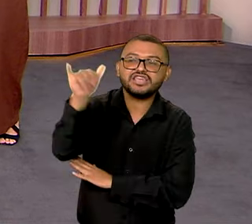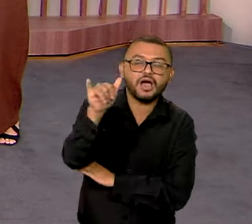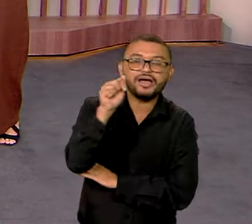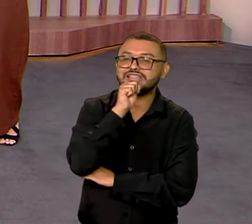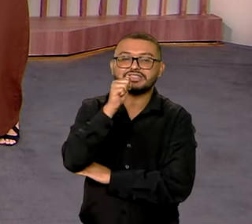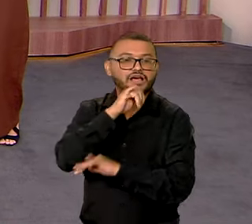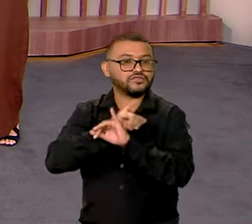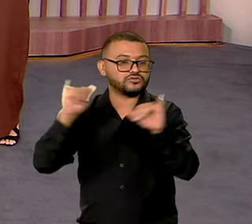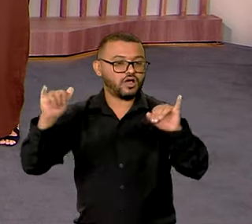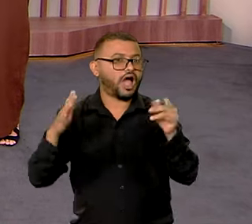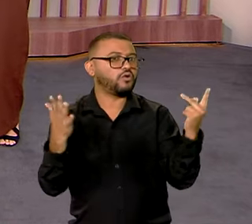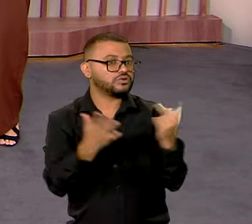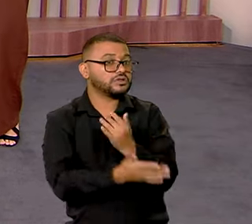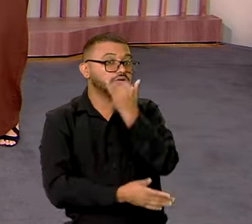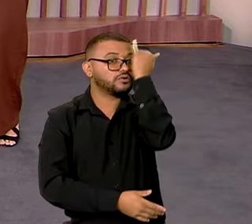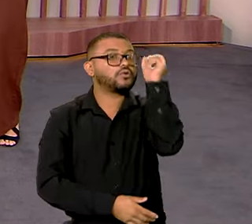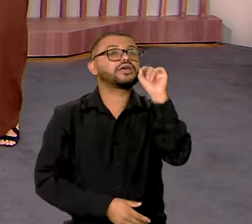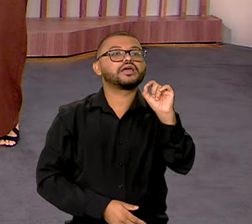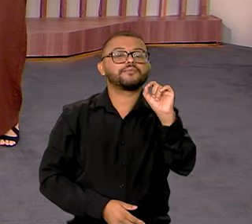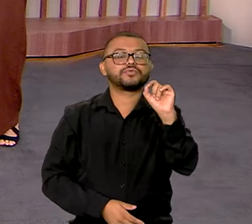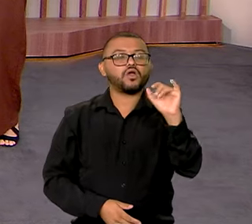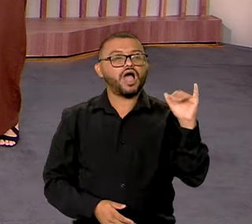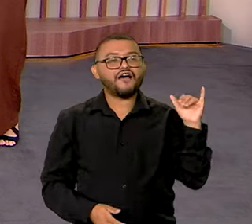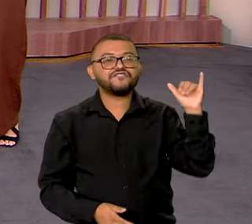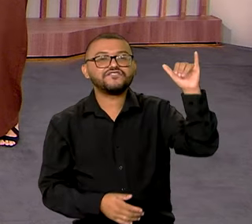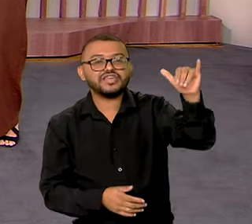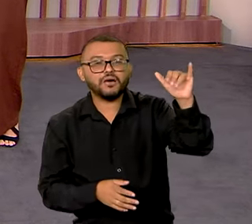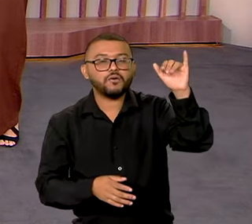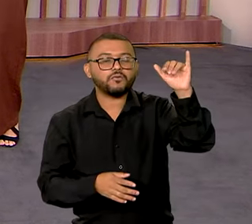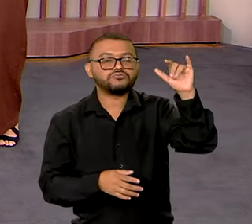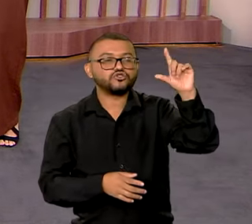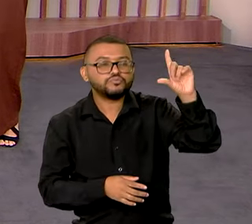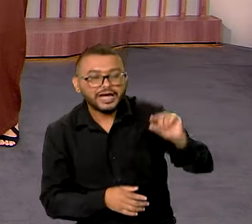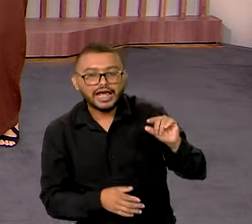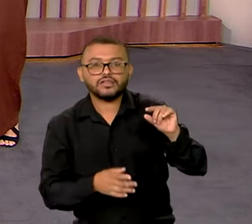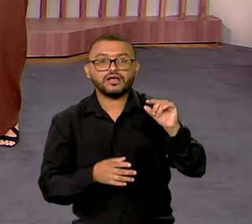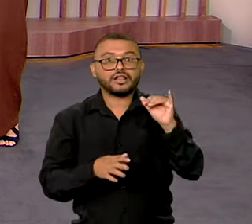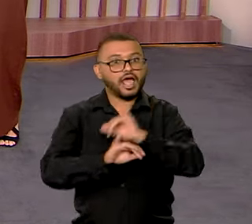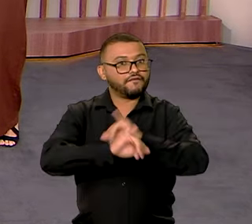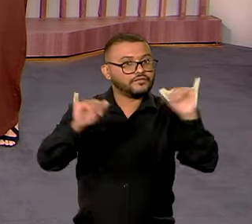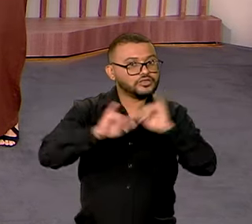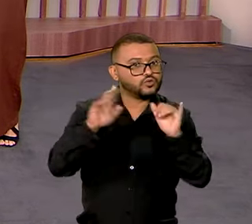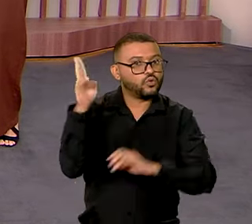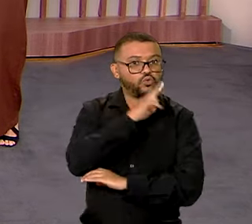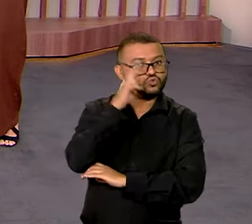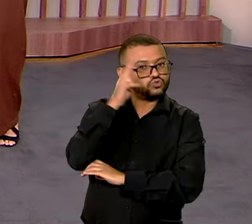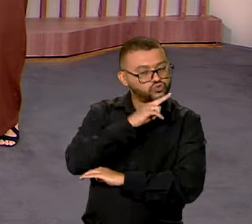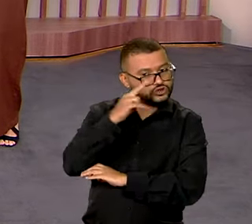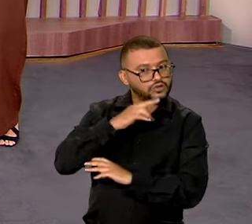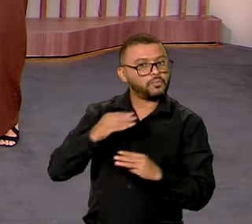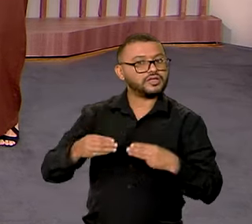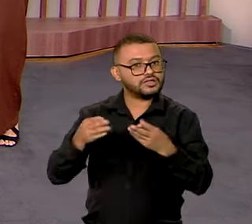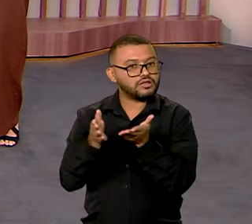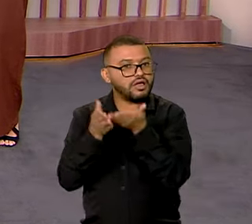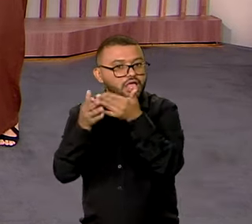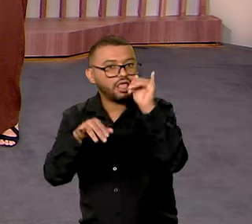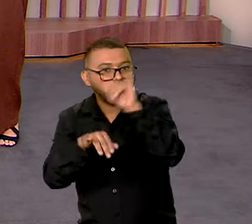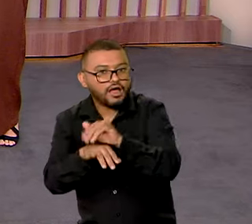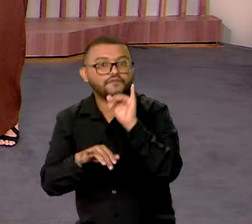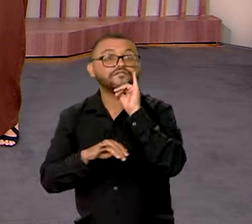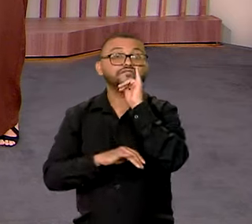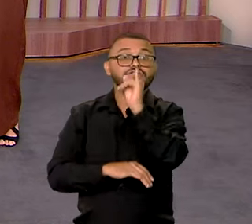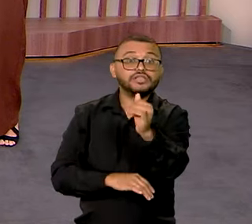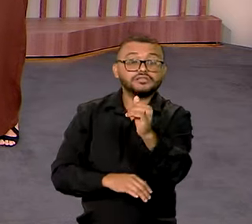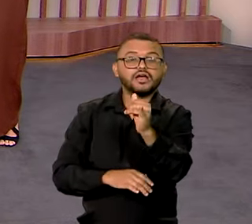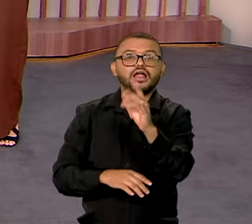Pois é. Então, o acontece? O Voa Brasil não foi lançado, mas tem um alerta bem grande na página do Ministério de Portos e Aeroportos dizendo